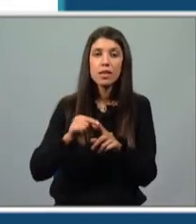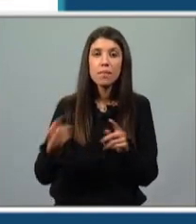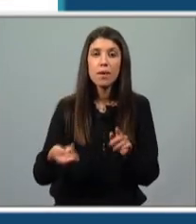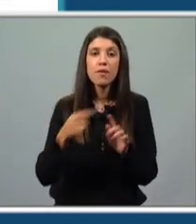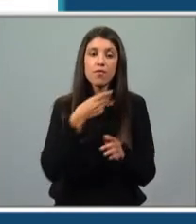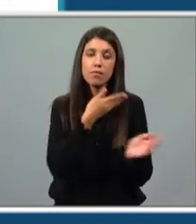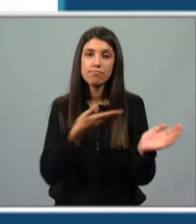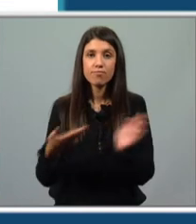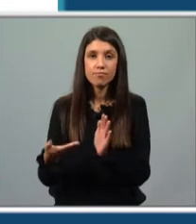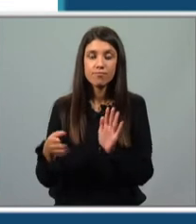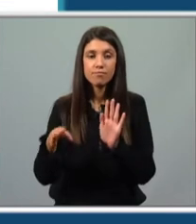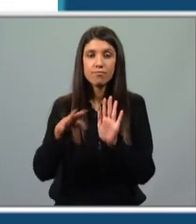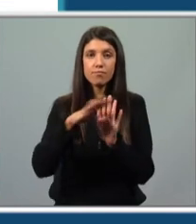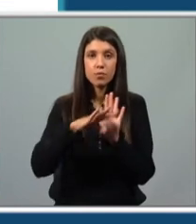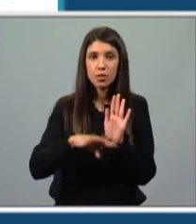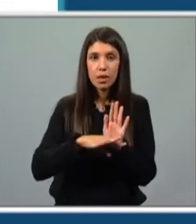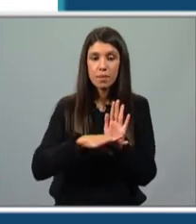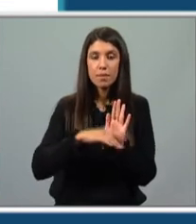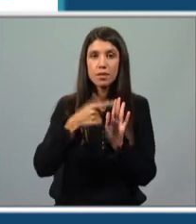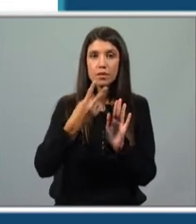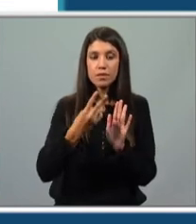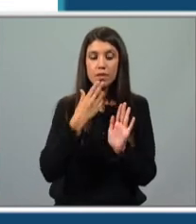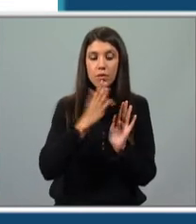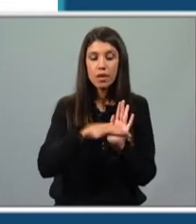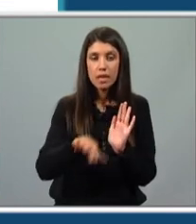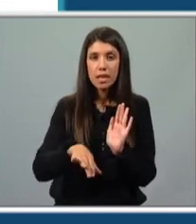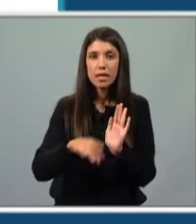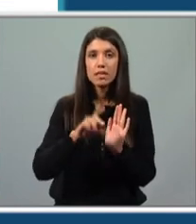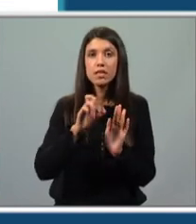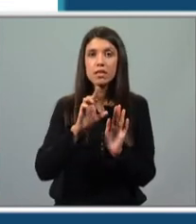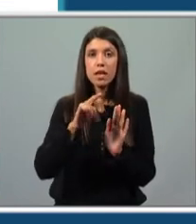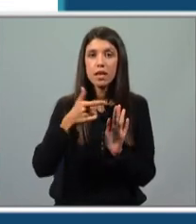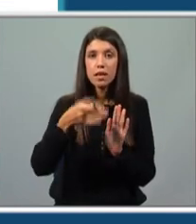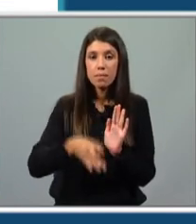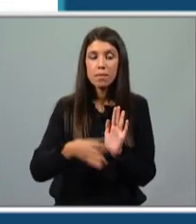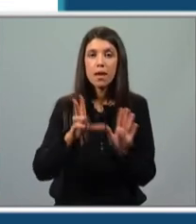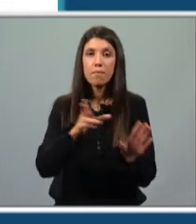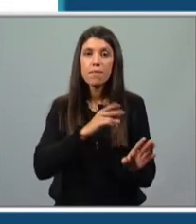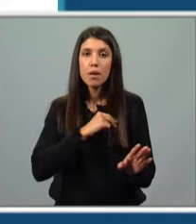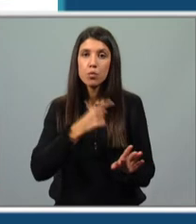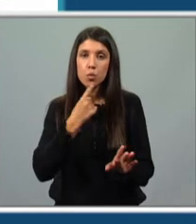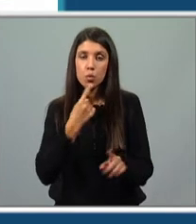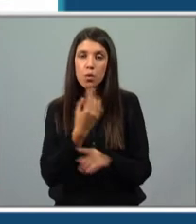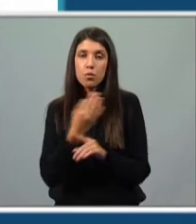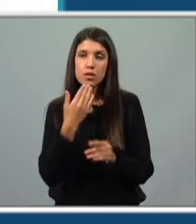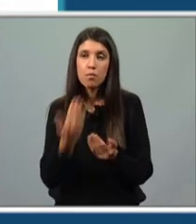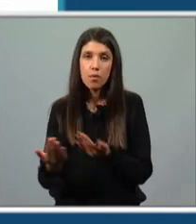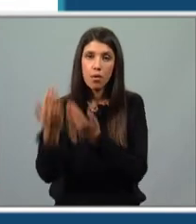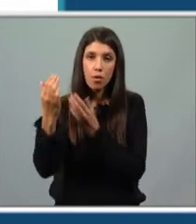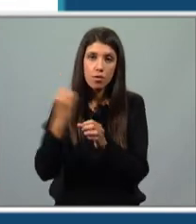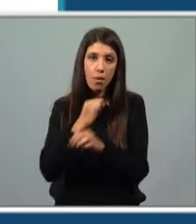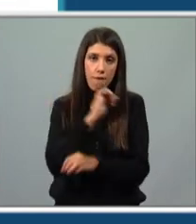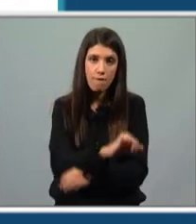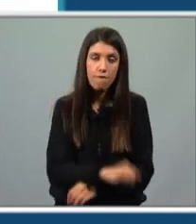programas televisivos para crianças ao serviço da RTP. Já recebeu vários prémios, como o reconhecimento da sua